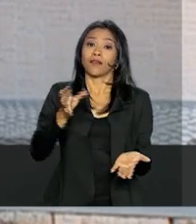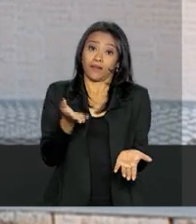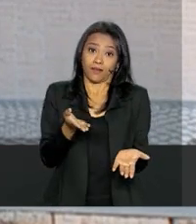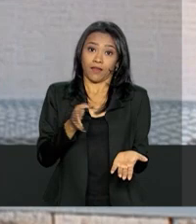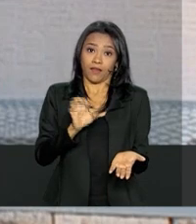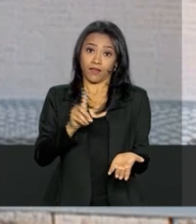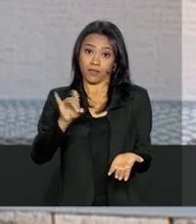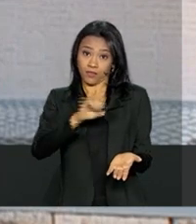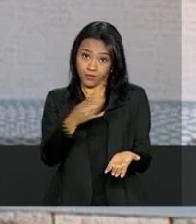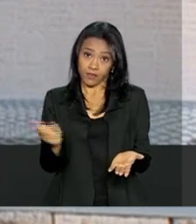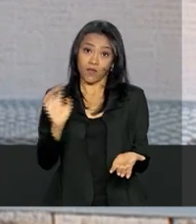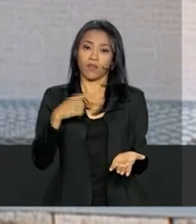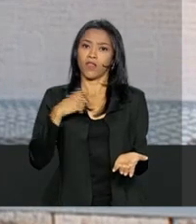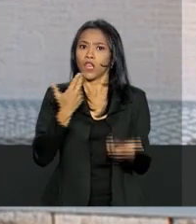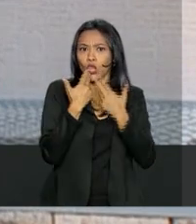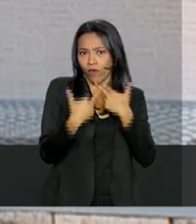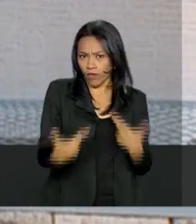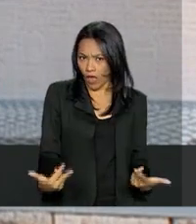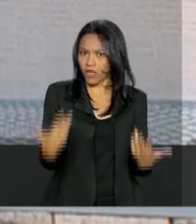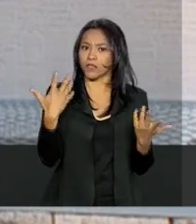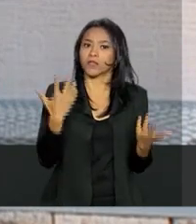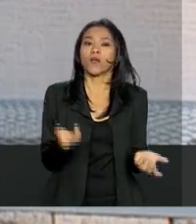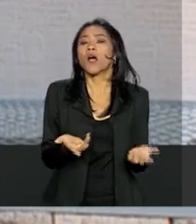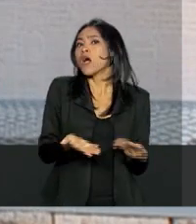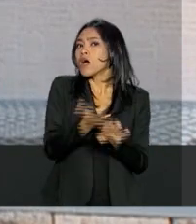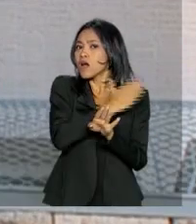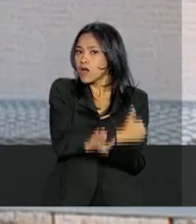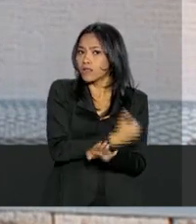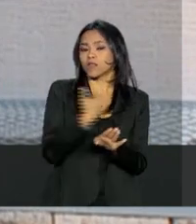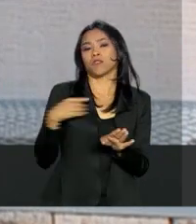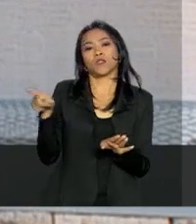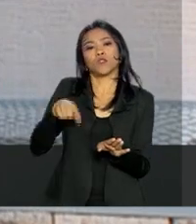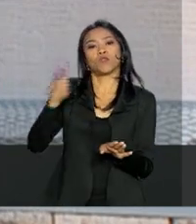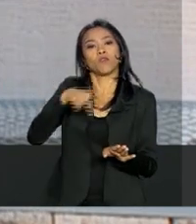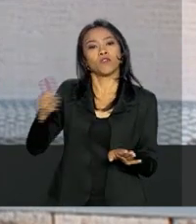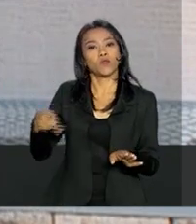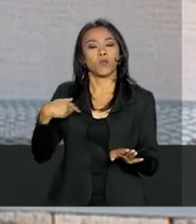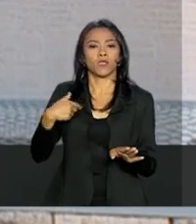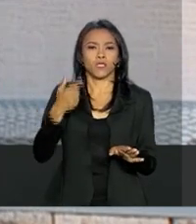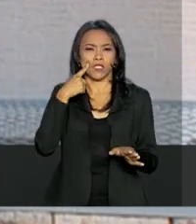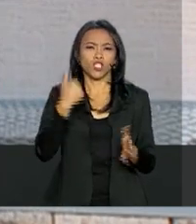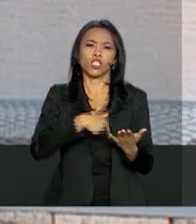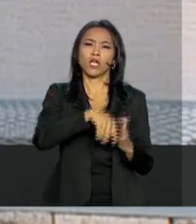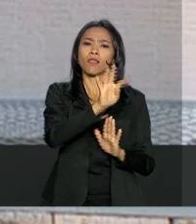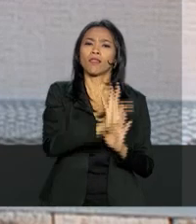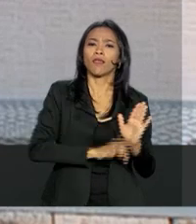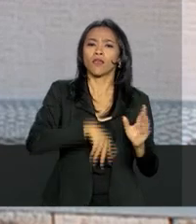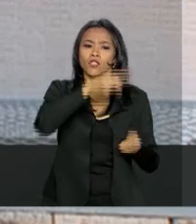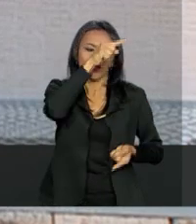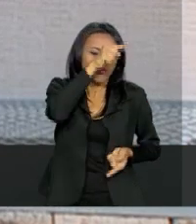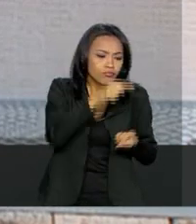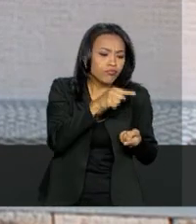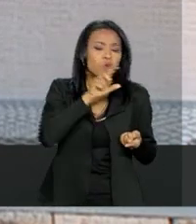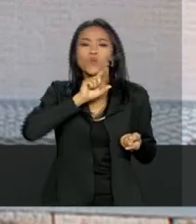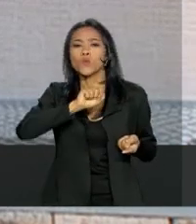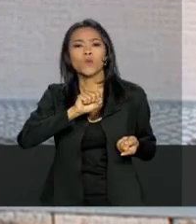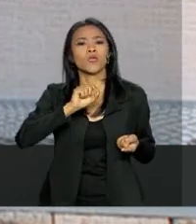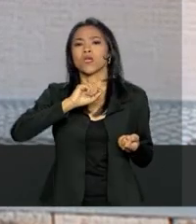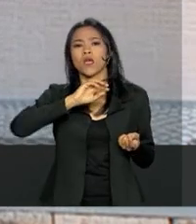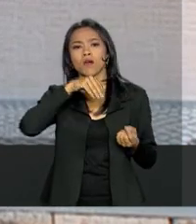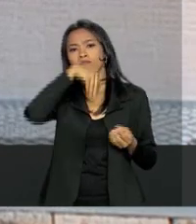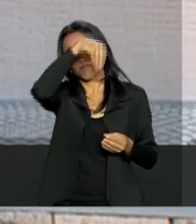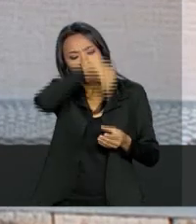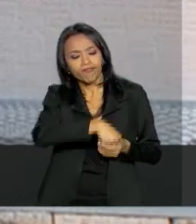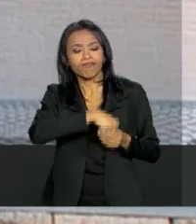Curricular e vêm com várias novidades. Por exemplo, antigamente os professores tinham acesso a resenhas, referências do que vinham nesses livros.